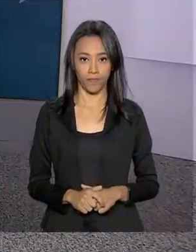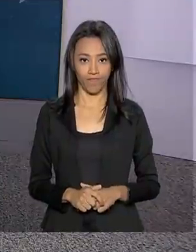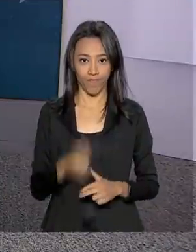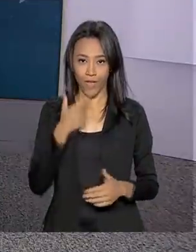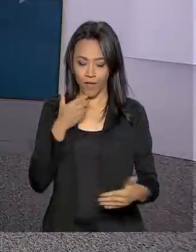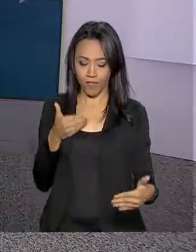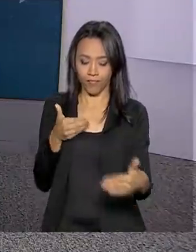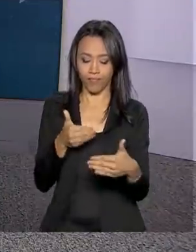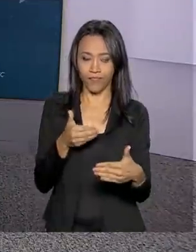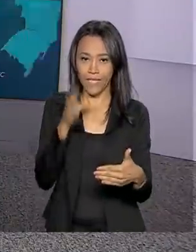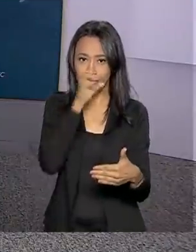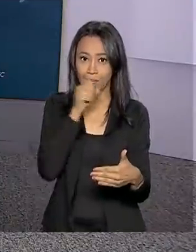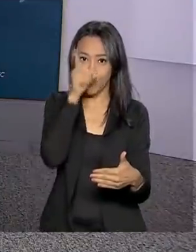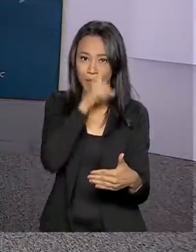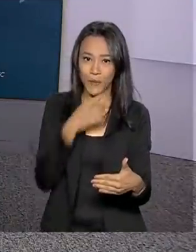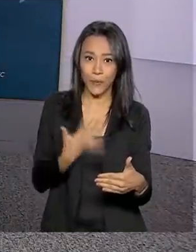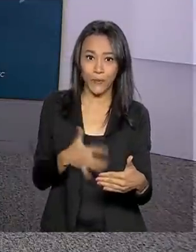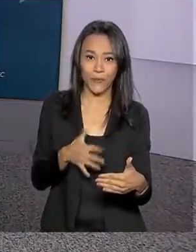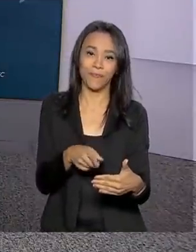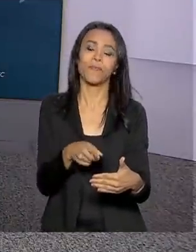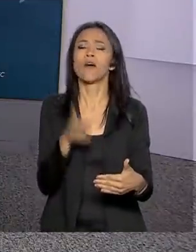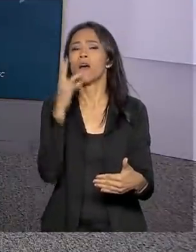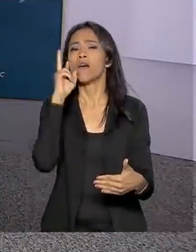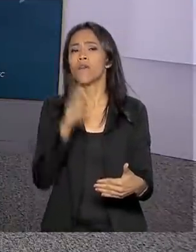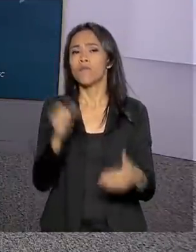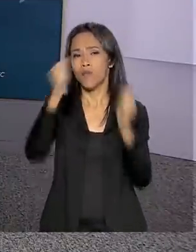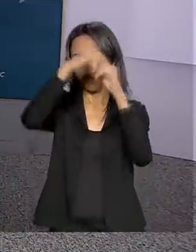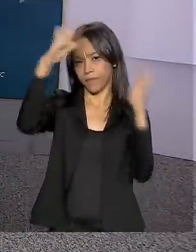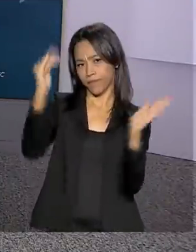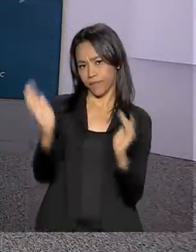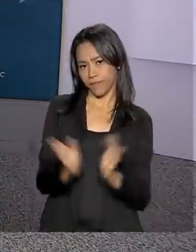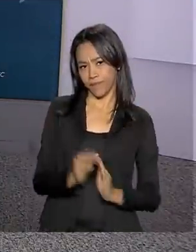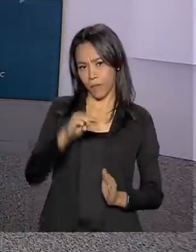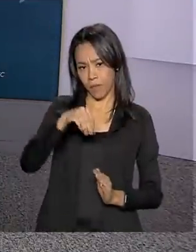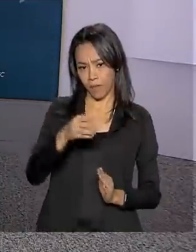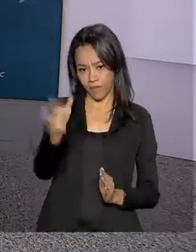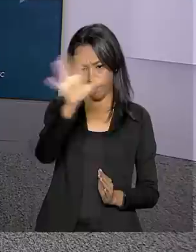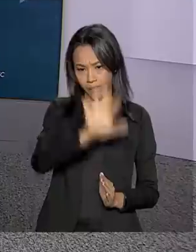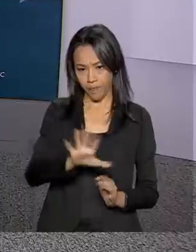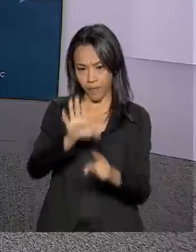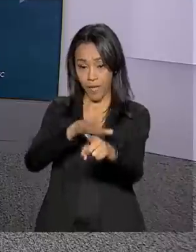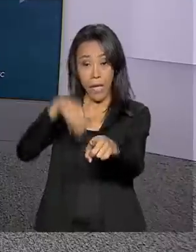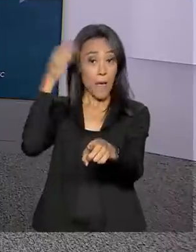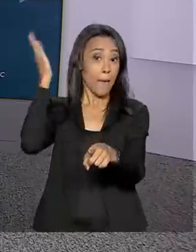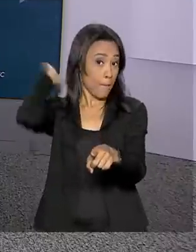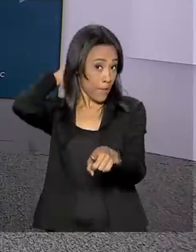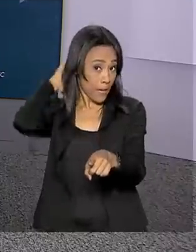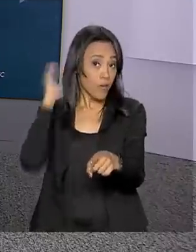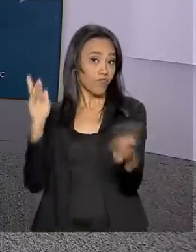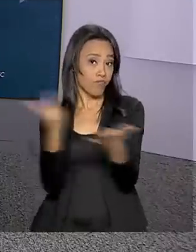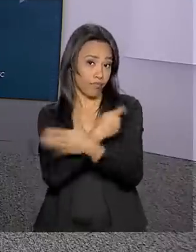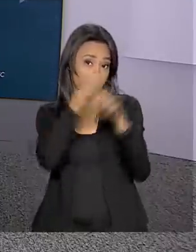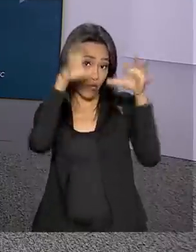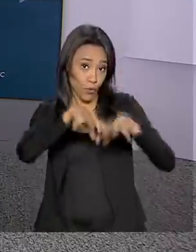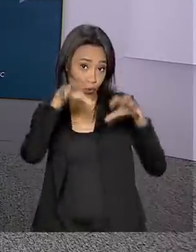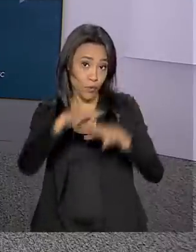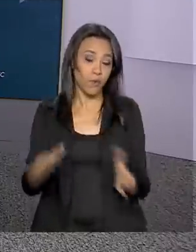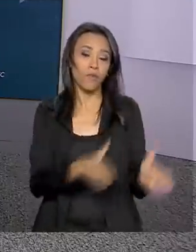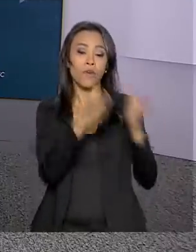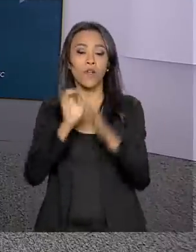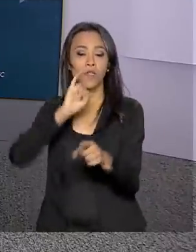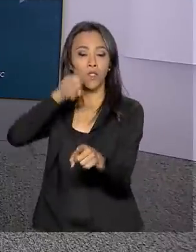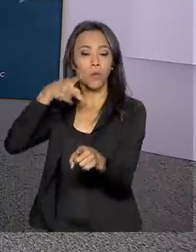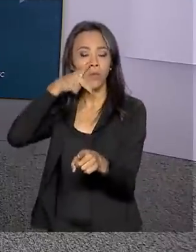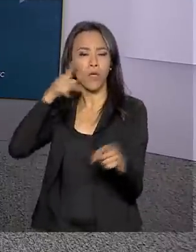Bom, o fim de semana está chegando, né? Então vamos ao nosso mapa, olha só. Em Belém, nós temos possibilidade de pancadas de chuva. Em João Pessoa,